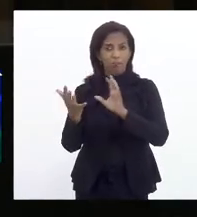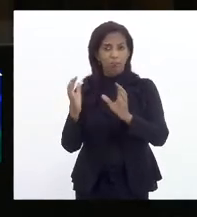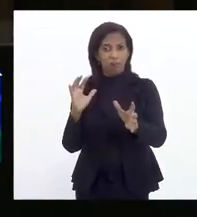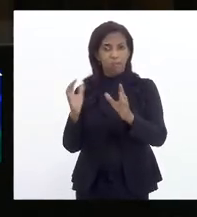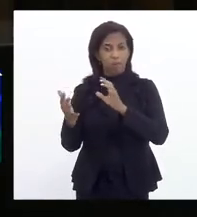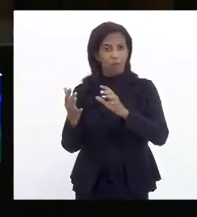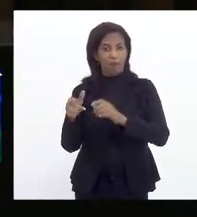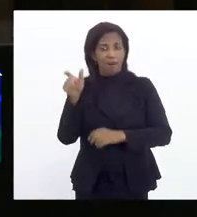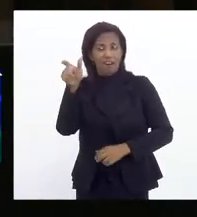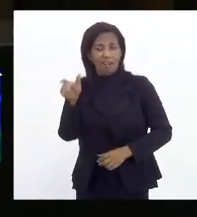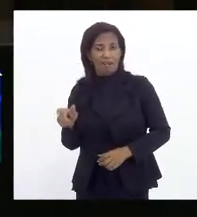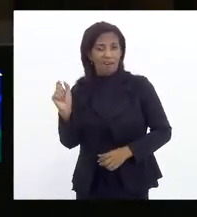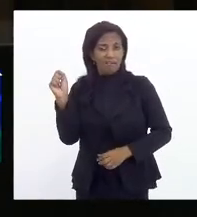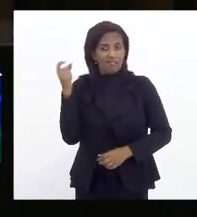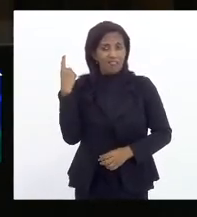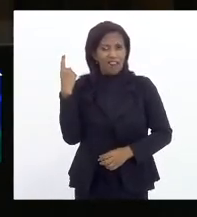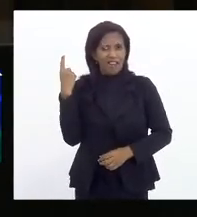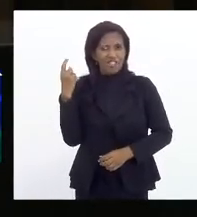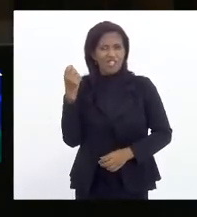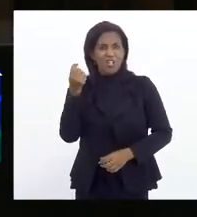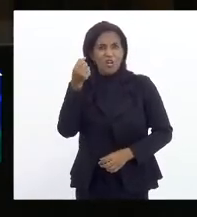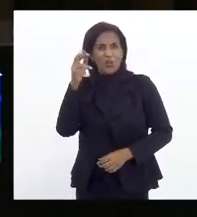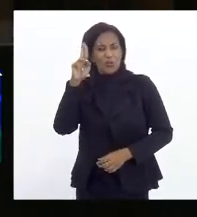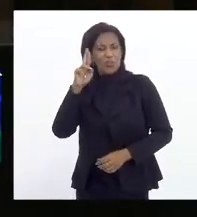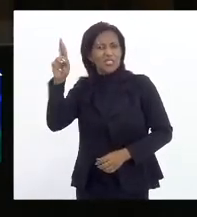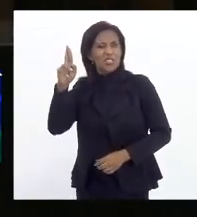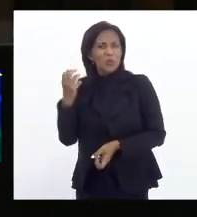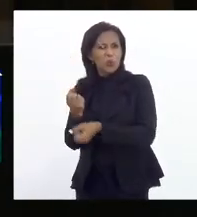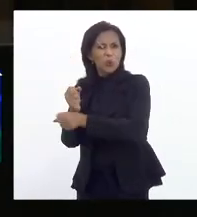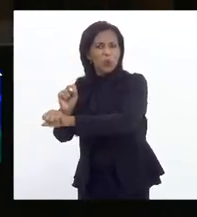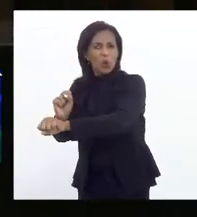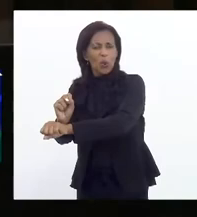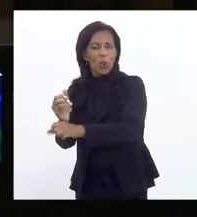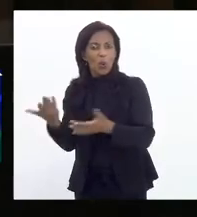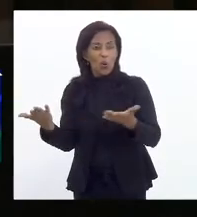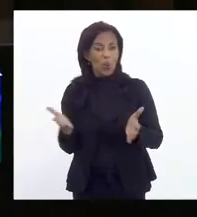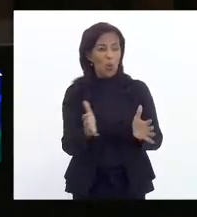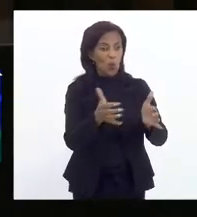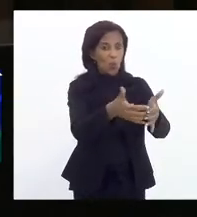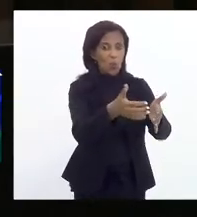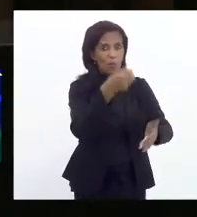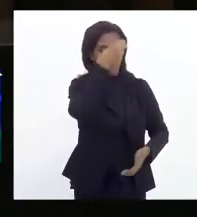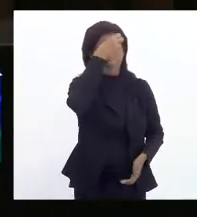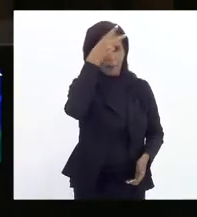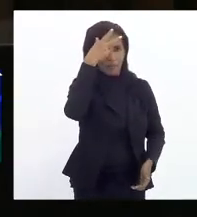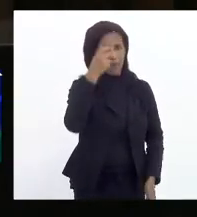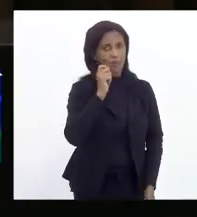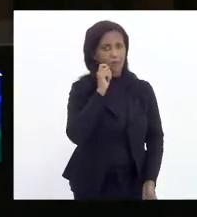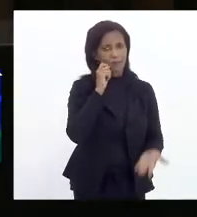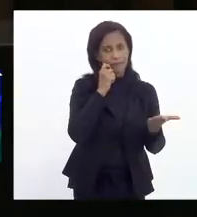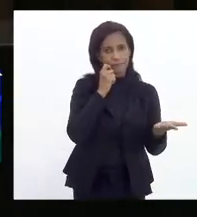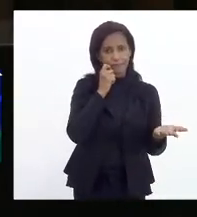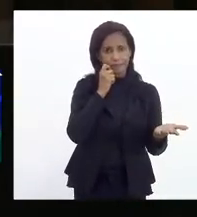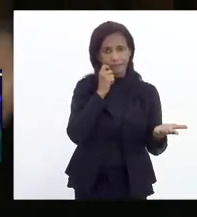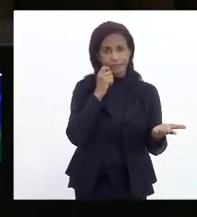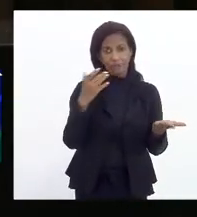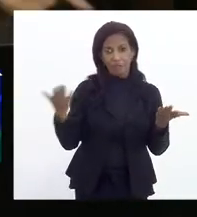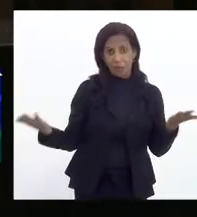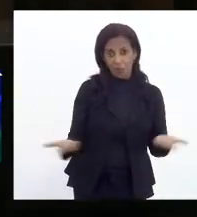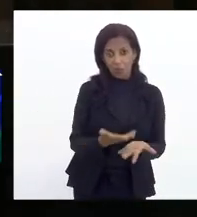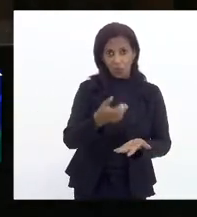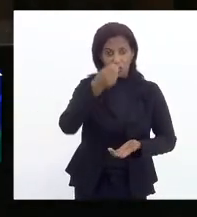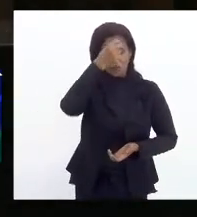Era o senhor dos escravos ontem. Hoje é o prefeito Eduardo Paes. Hoje são os